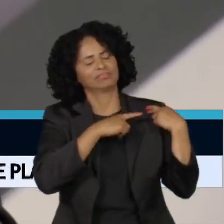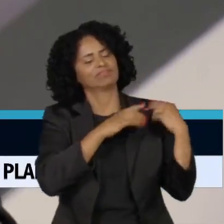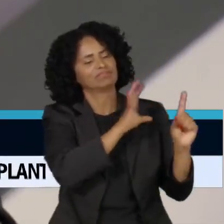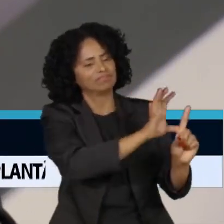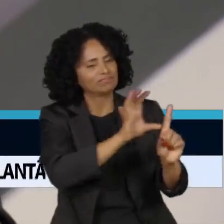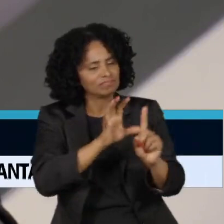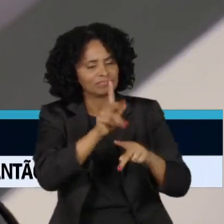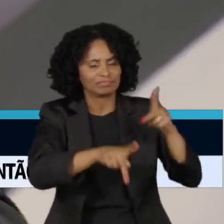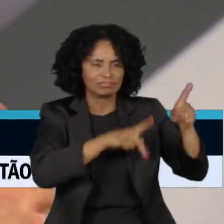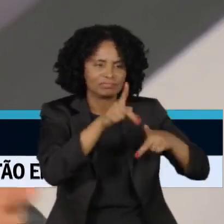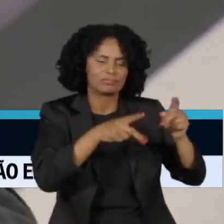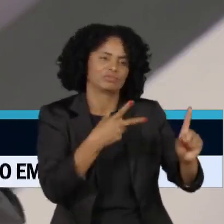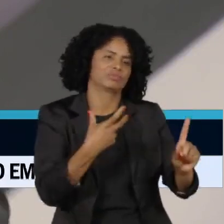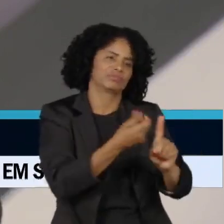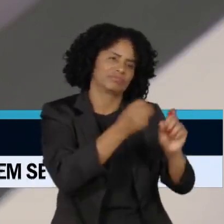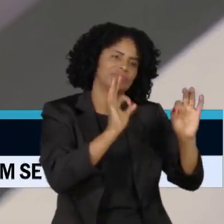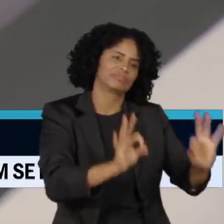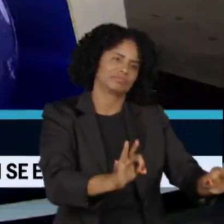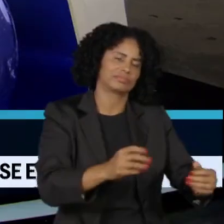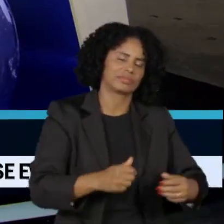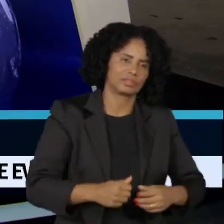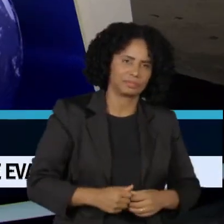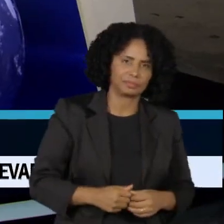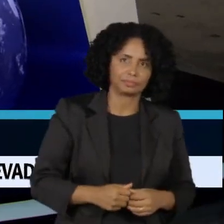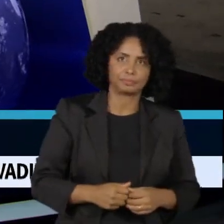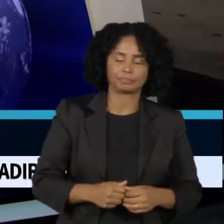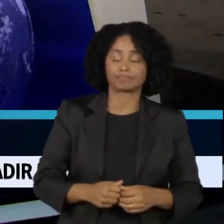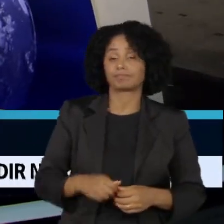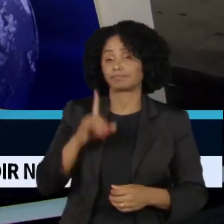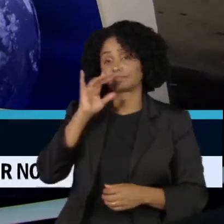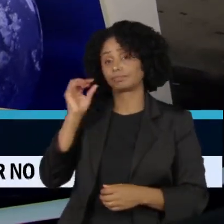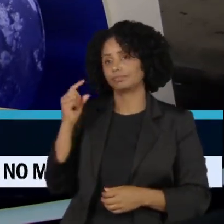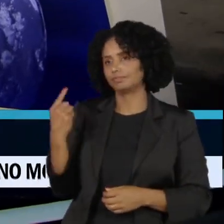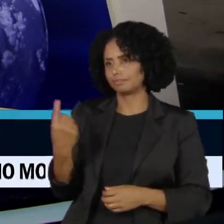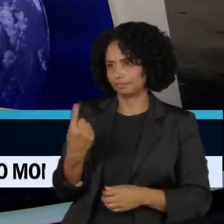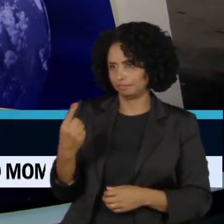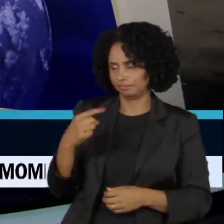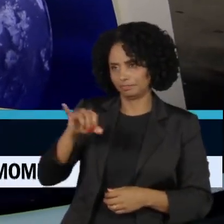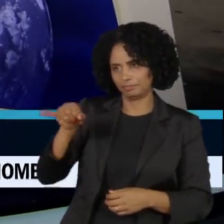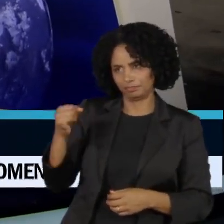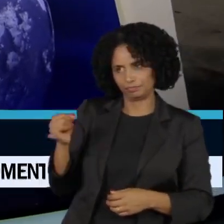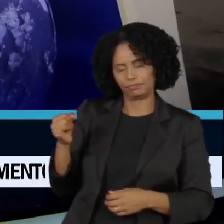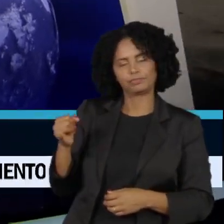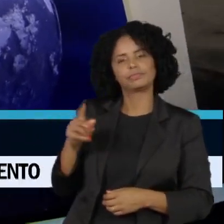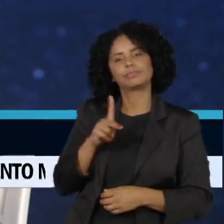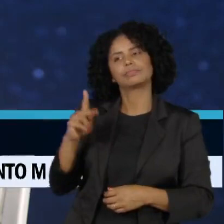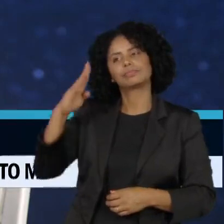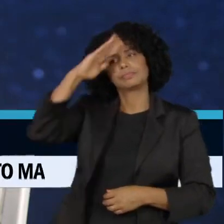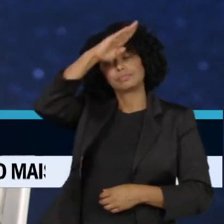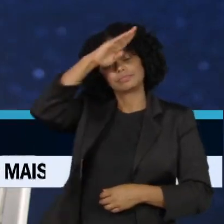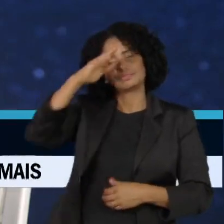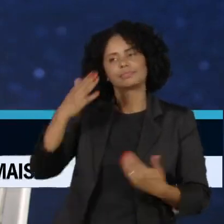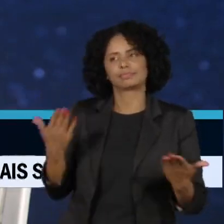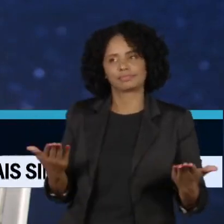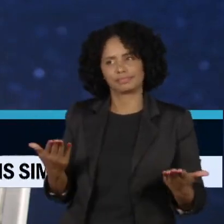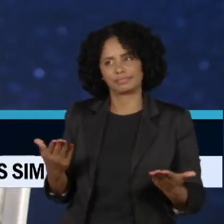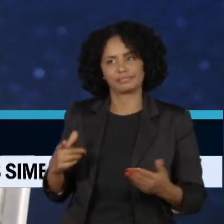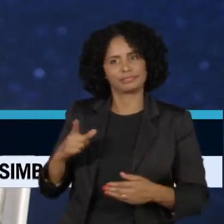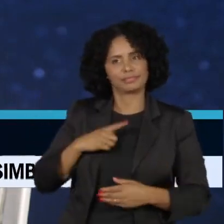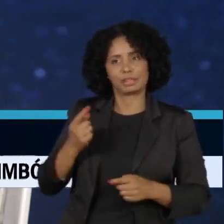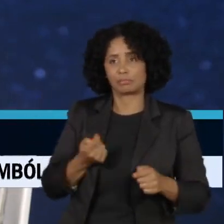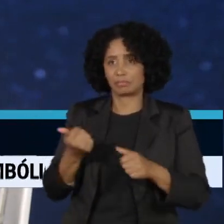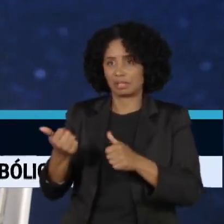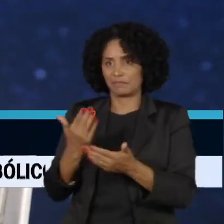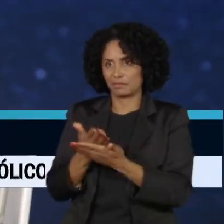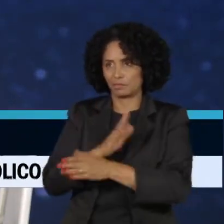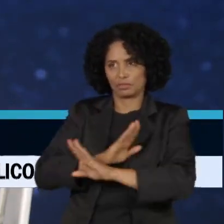para a saúde brasileira, entre outros. Agora, no próximo dia, 1º de janeiro, Bolsonaro perde o seu foro privilegiado,